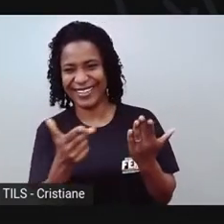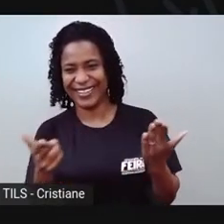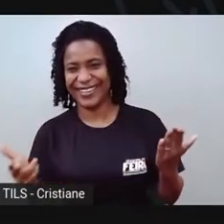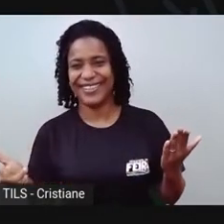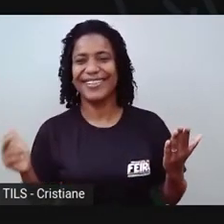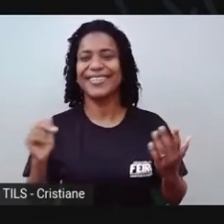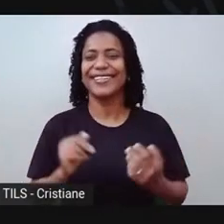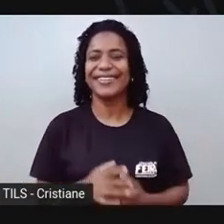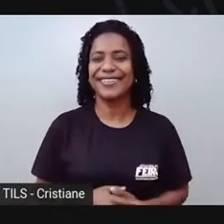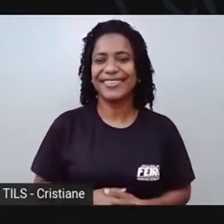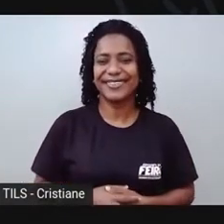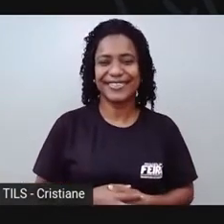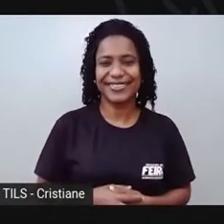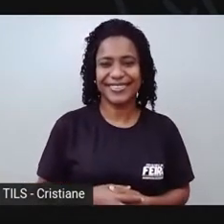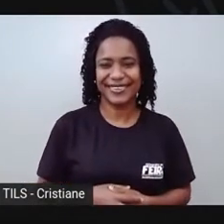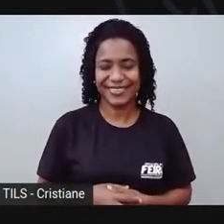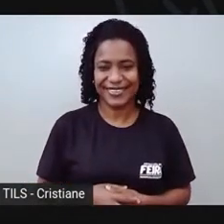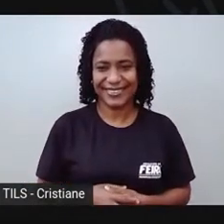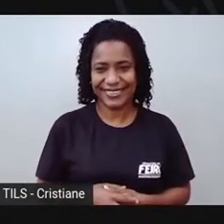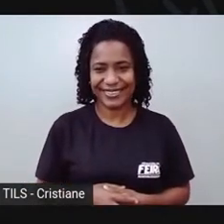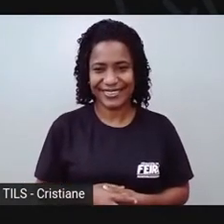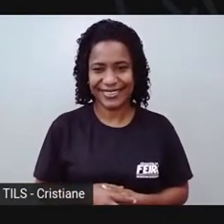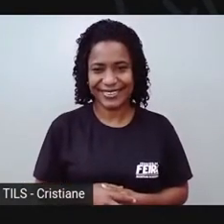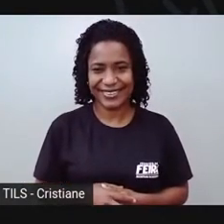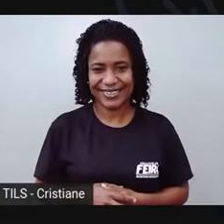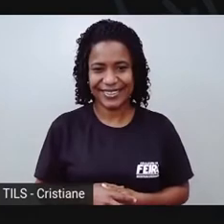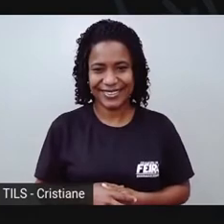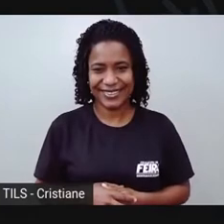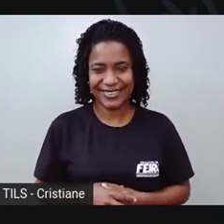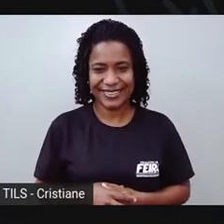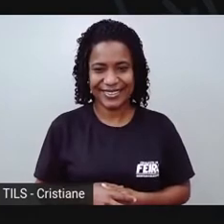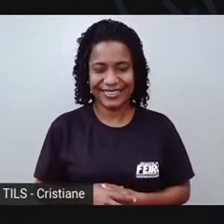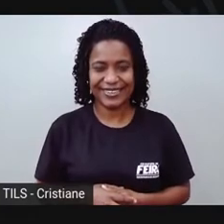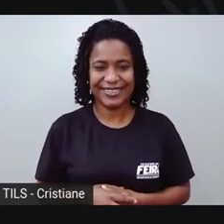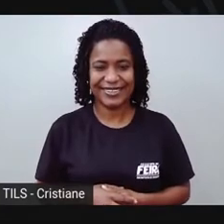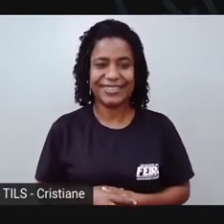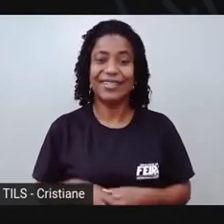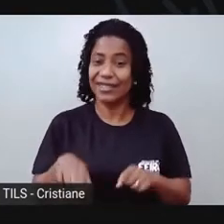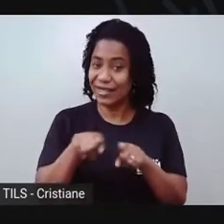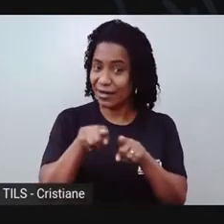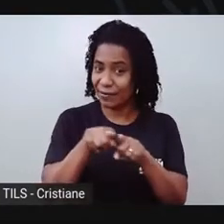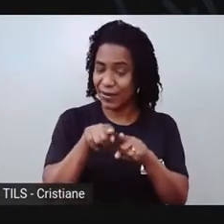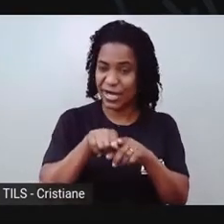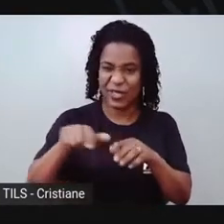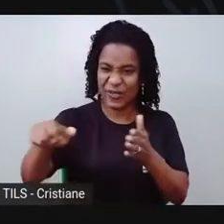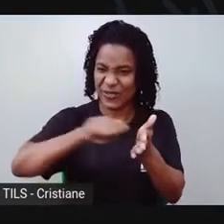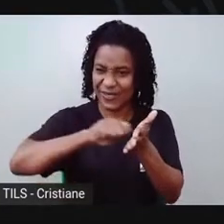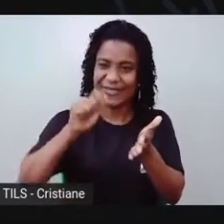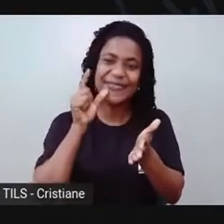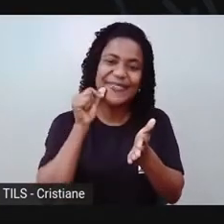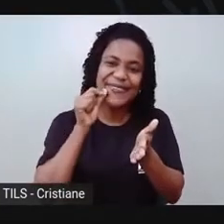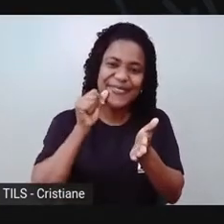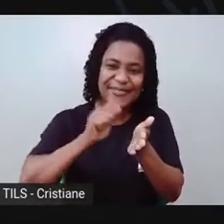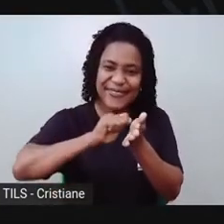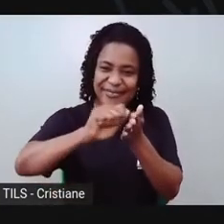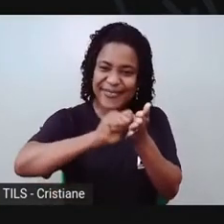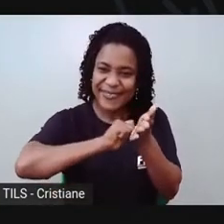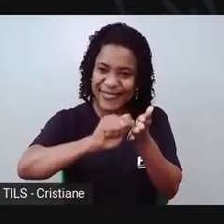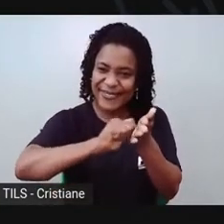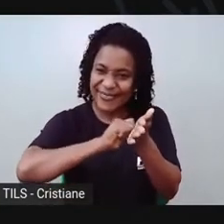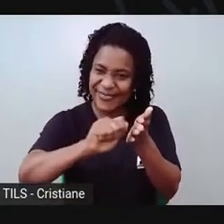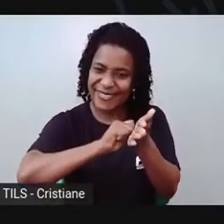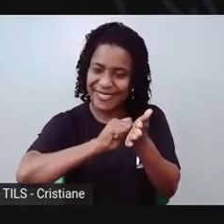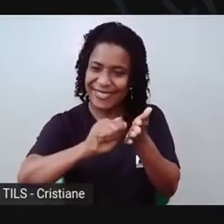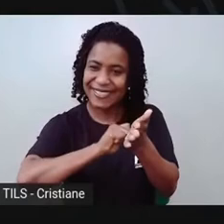O mais? Ah, eu também separei o giz de cera! Ah, eu adoro usar o giz de cera! E vocês? Eu